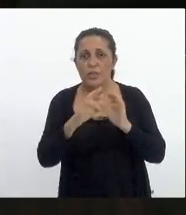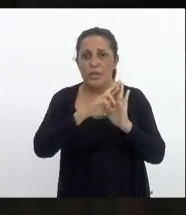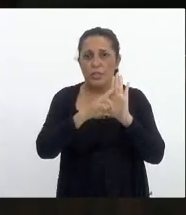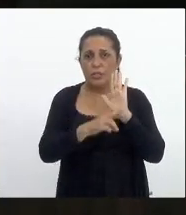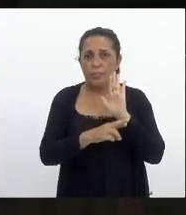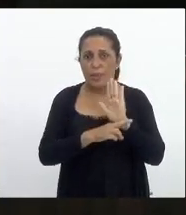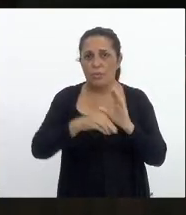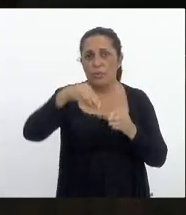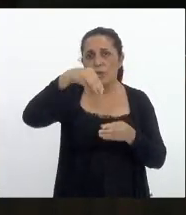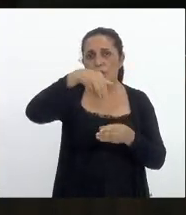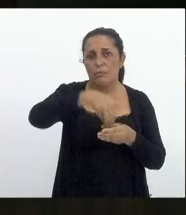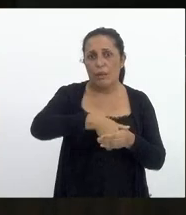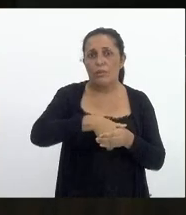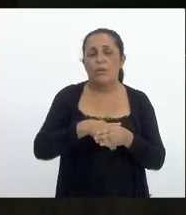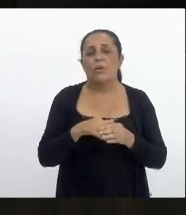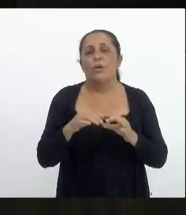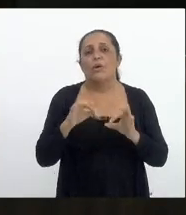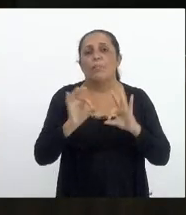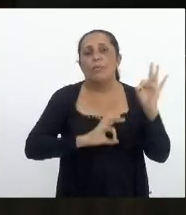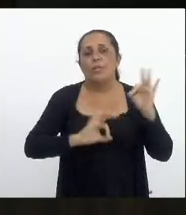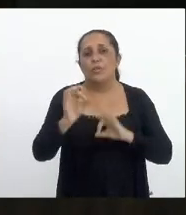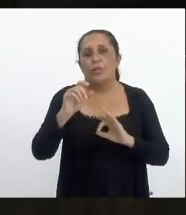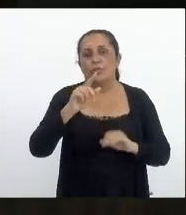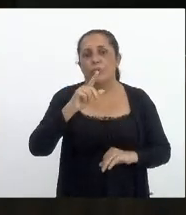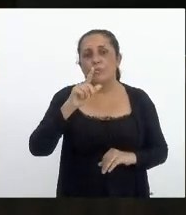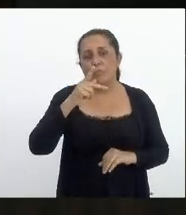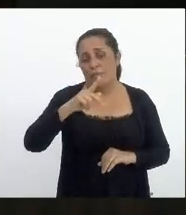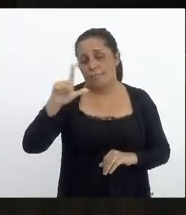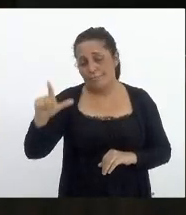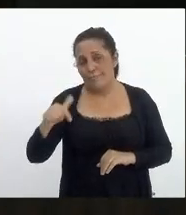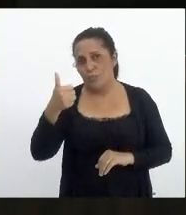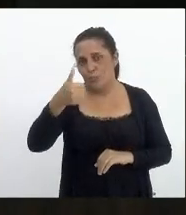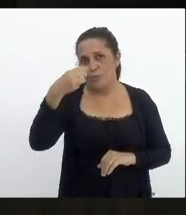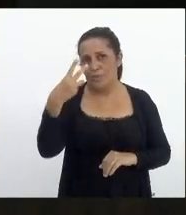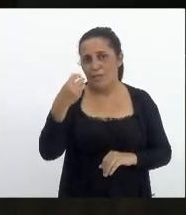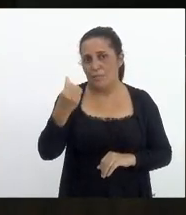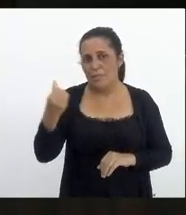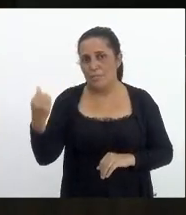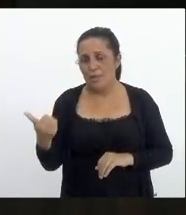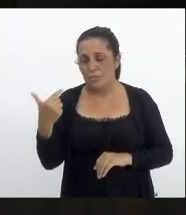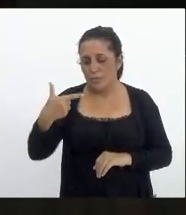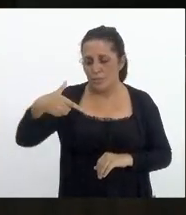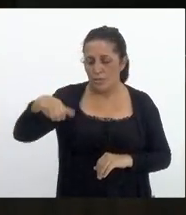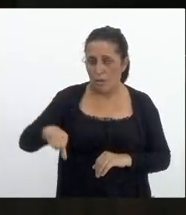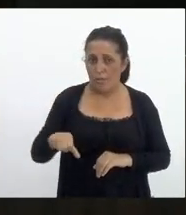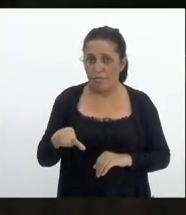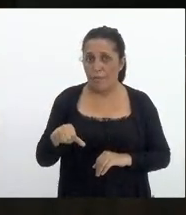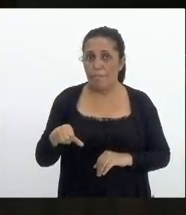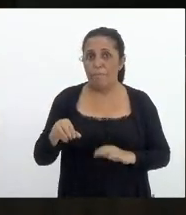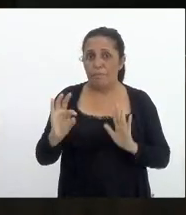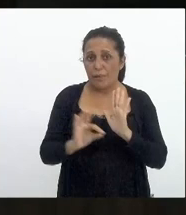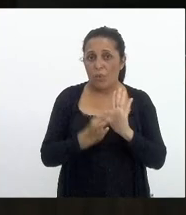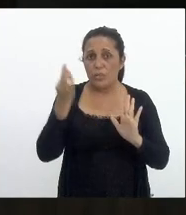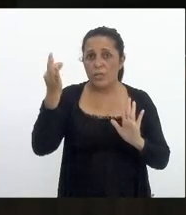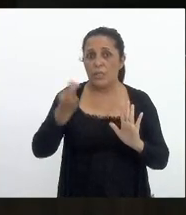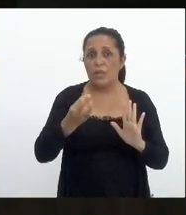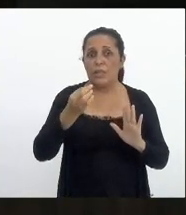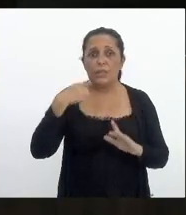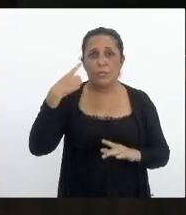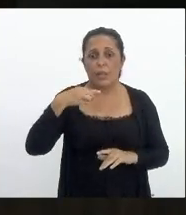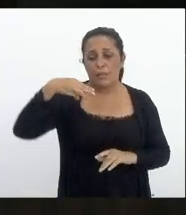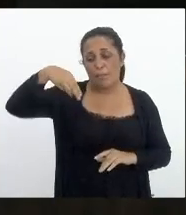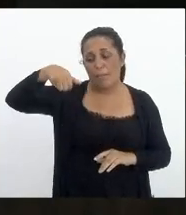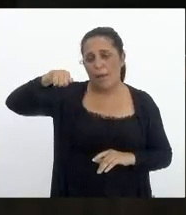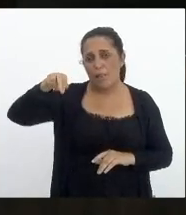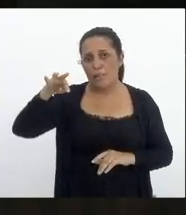projeto de lei 1366 de 2019 de autoria da deputada Marta Rocha que dispõe sobre a